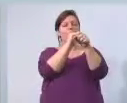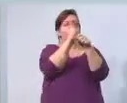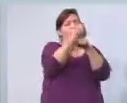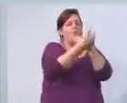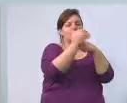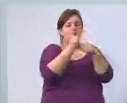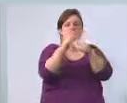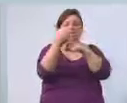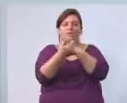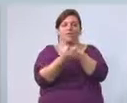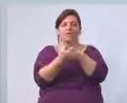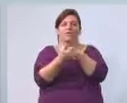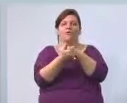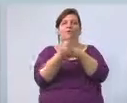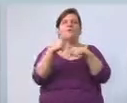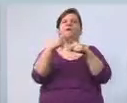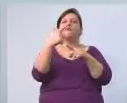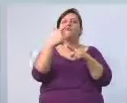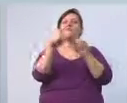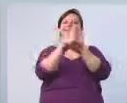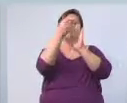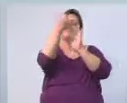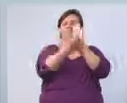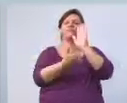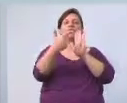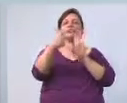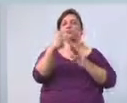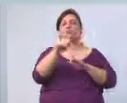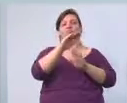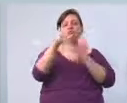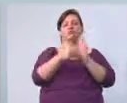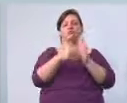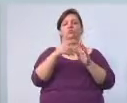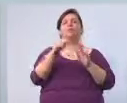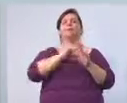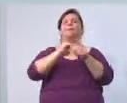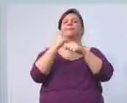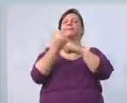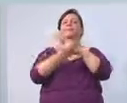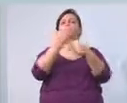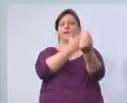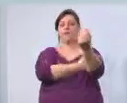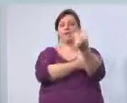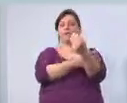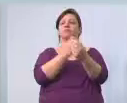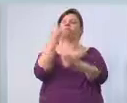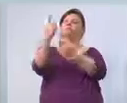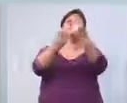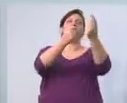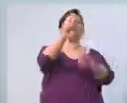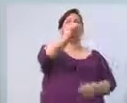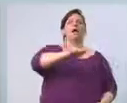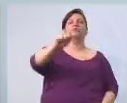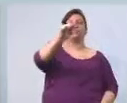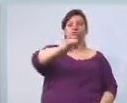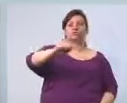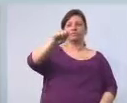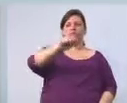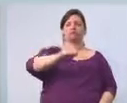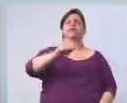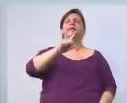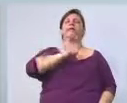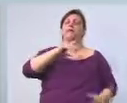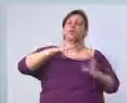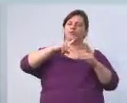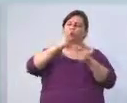requisitos e são protegidos pela pasta, pela sua secretaria, enquanto algumas outras associações preenchem